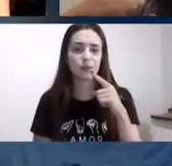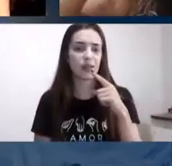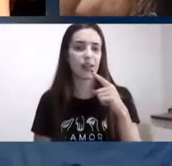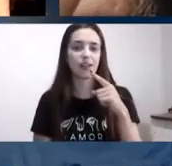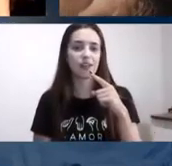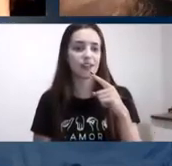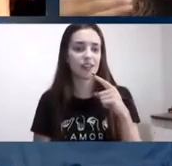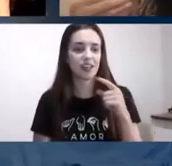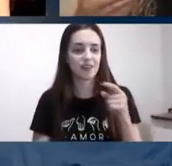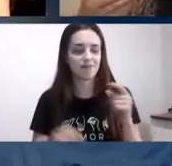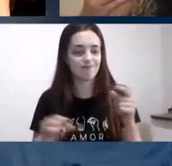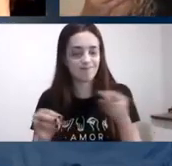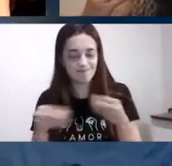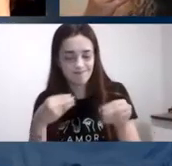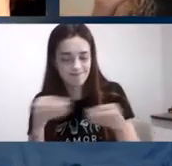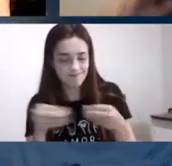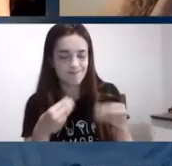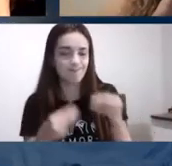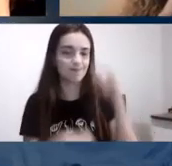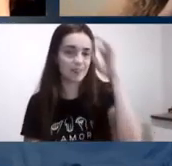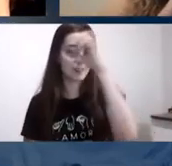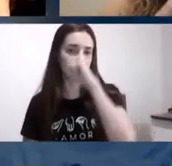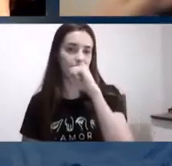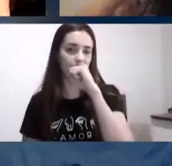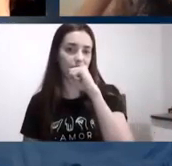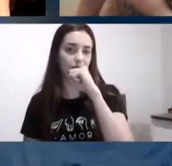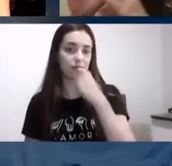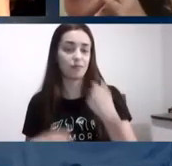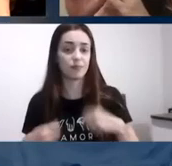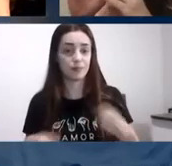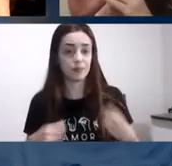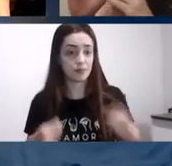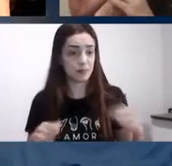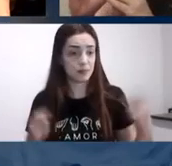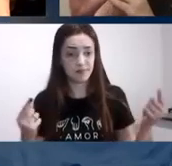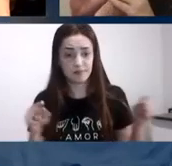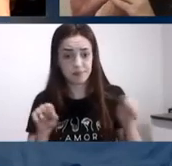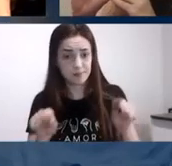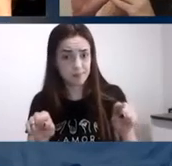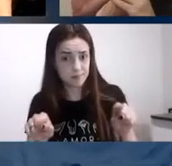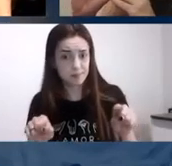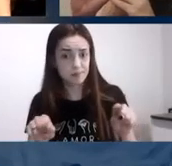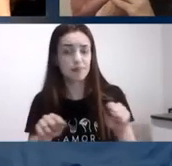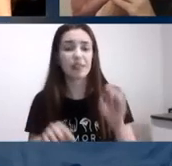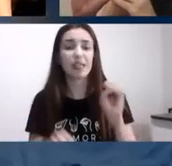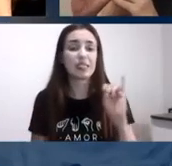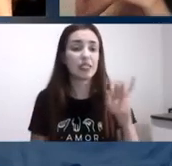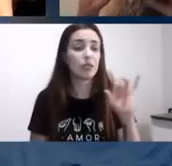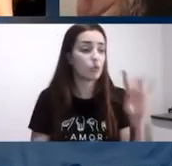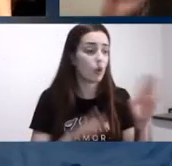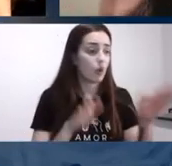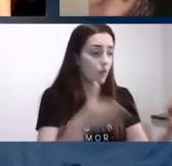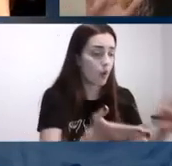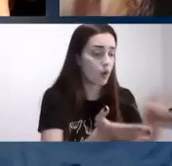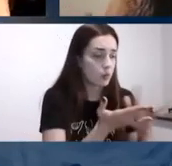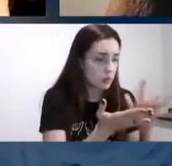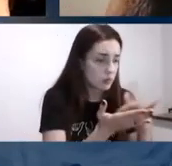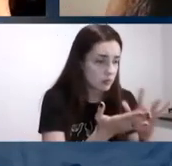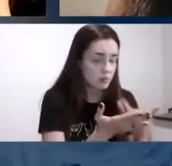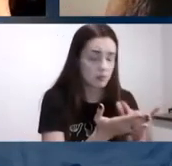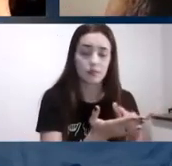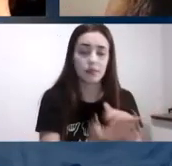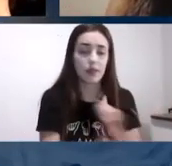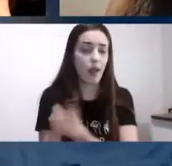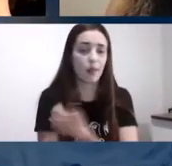reativar esse jeito de funcionar e mais difícil fica eu modificar esse perfil de funcionamento eu até brinco